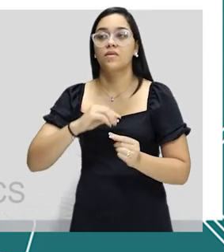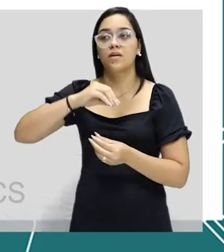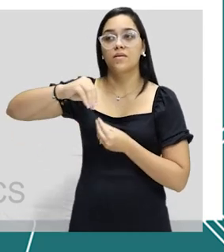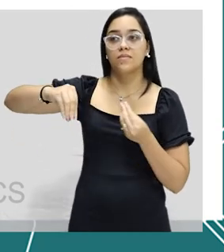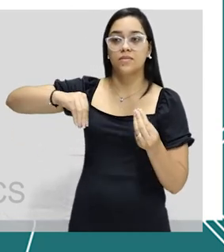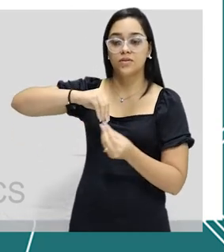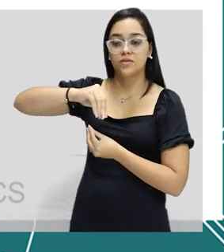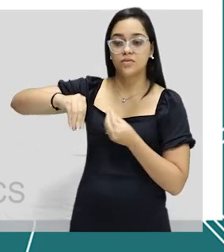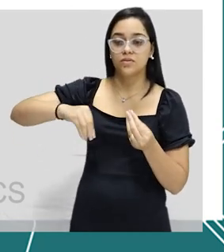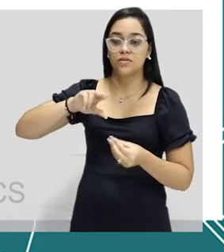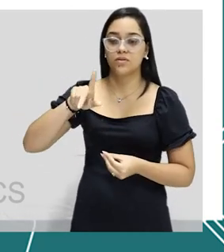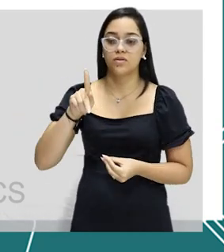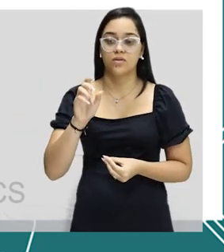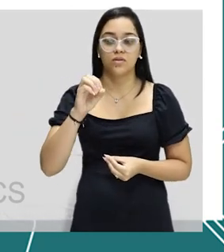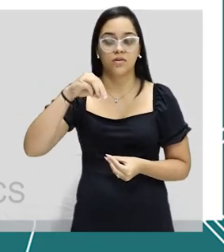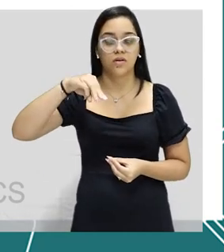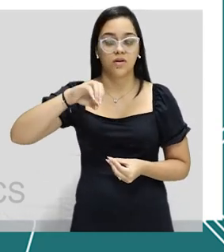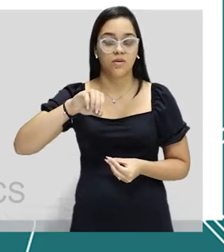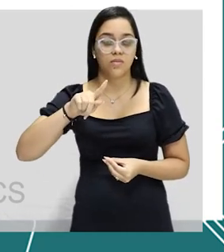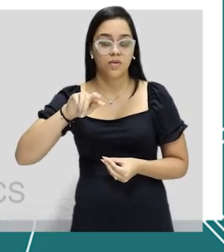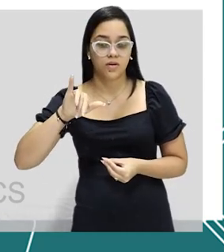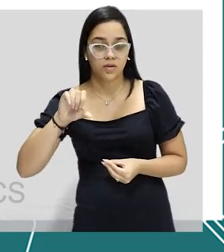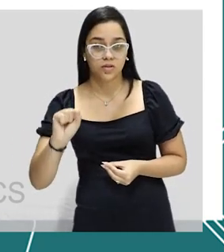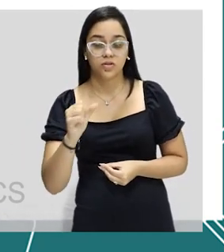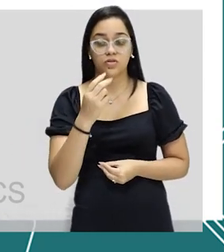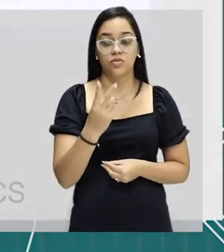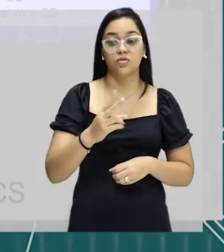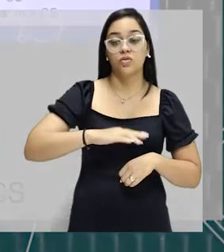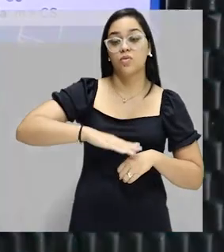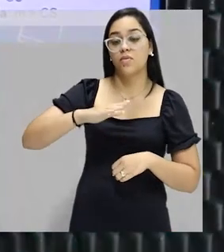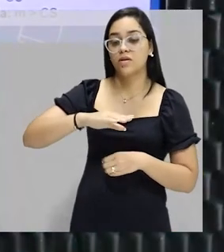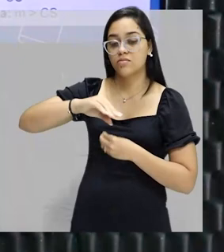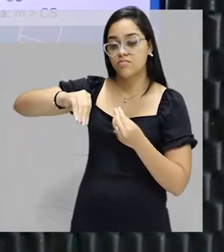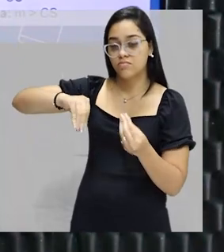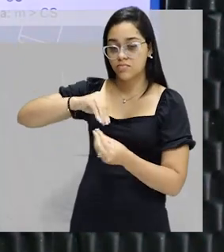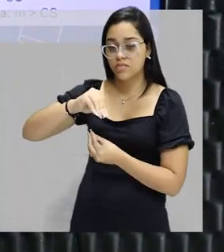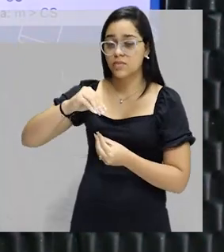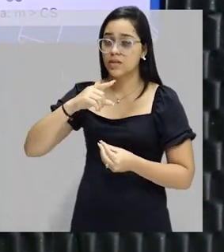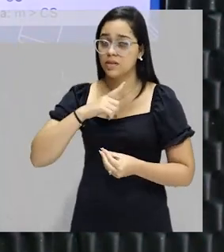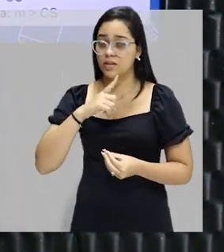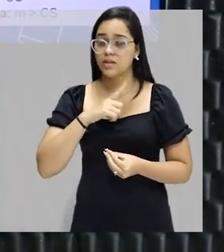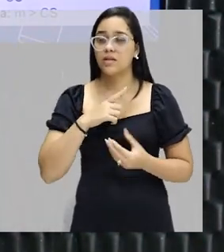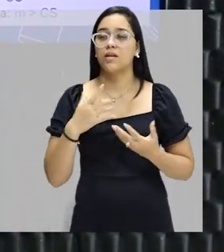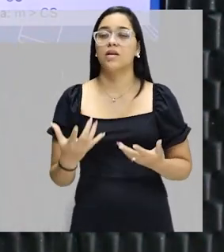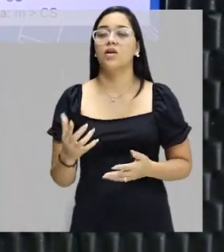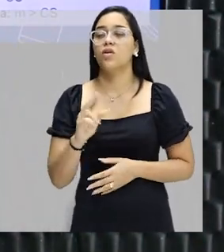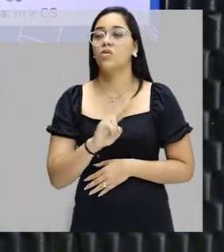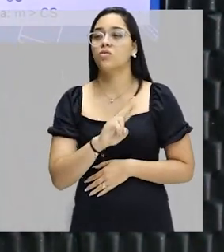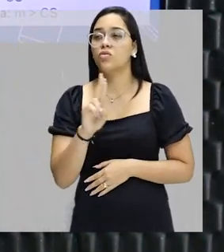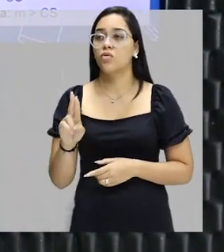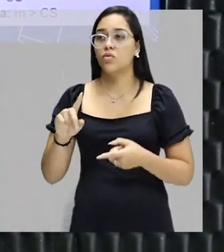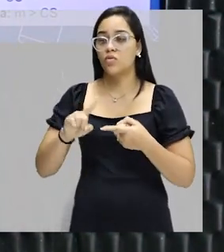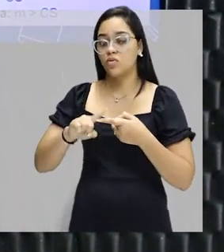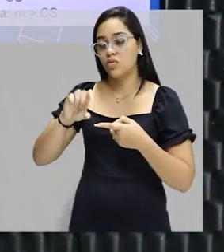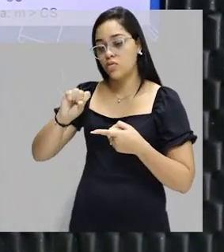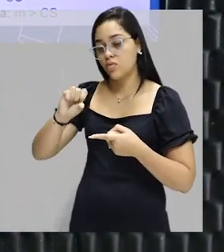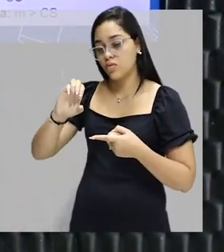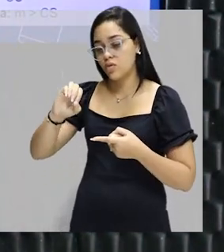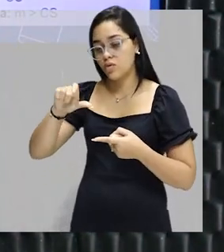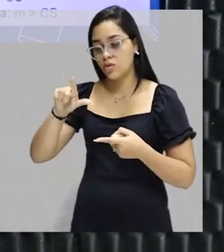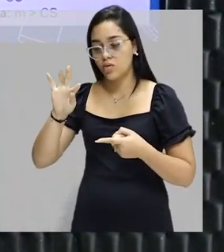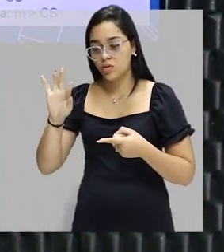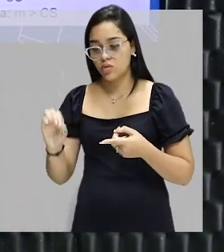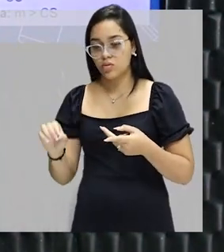homogêneas formadas por duas ou mais substâncias. Essa substância nós vamos chamar de soluto